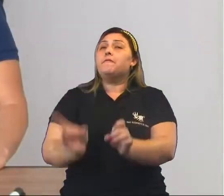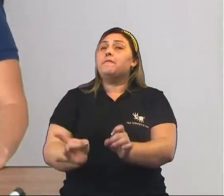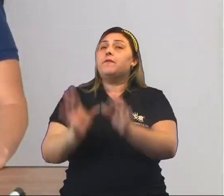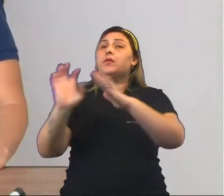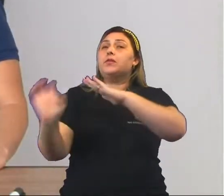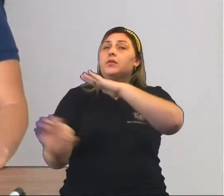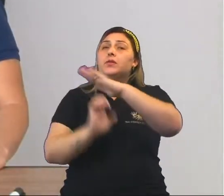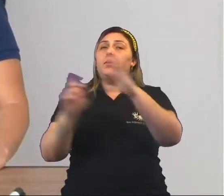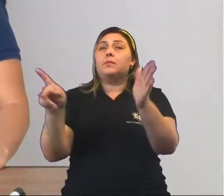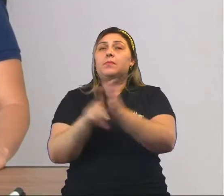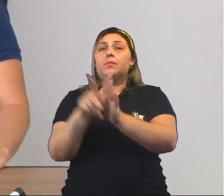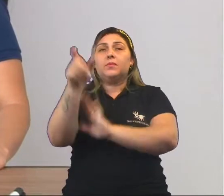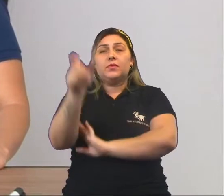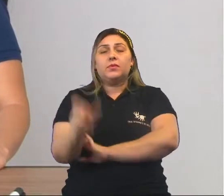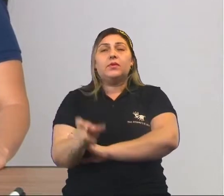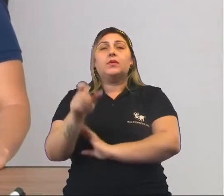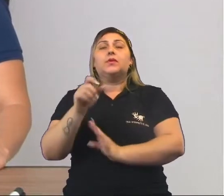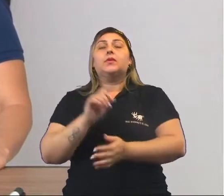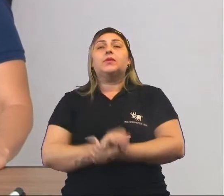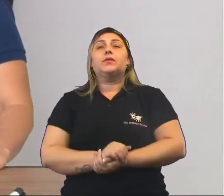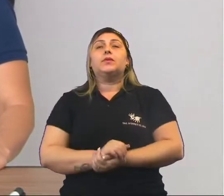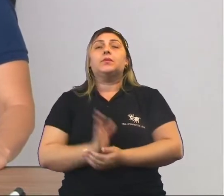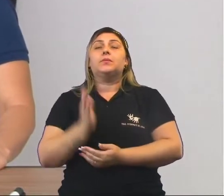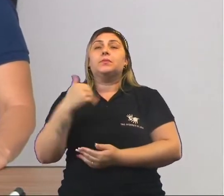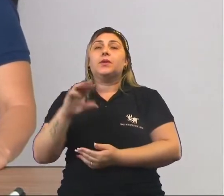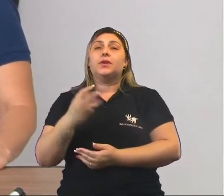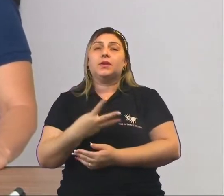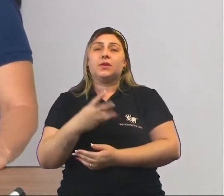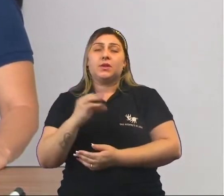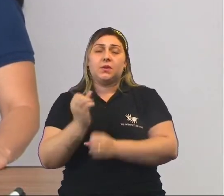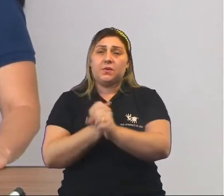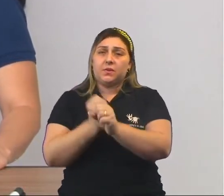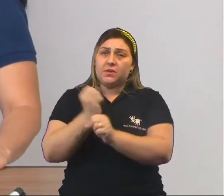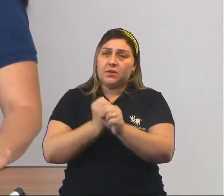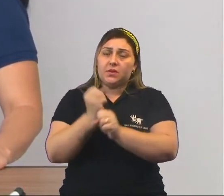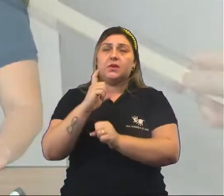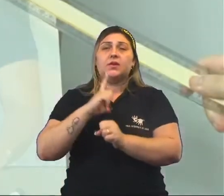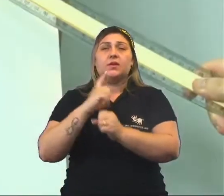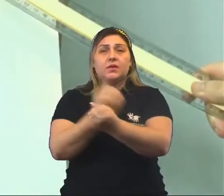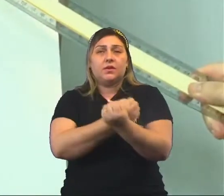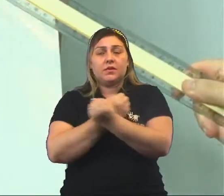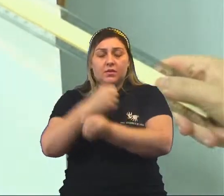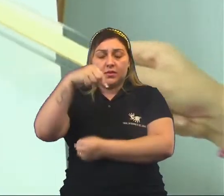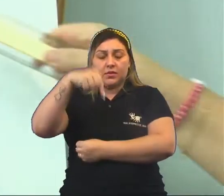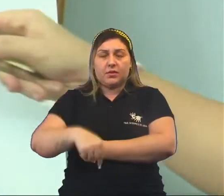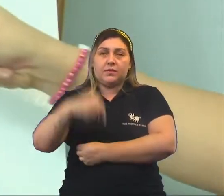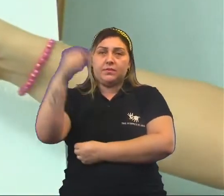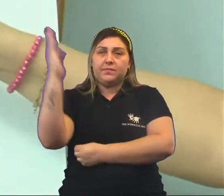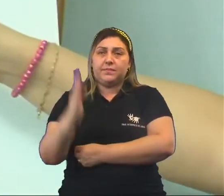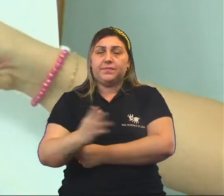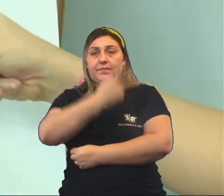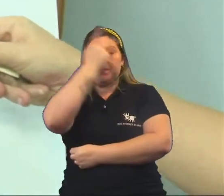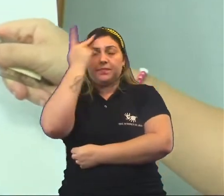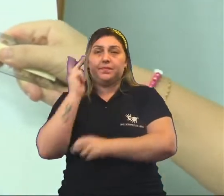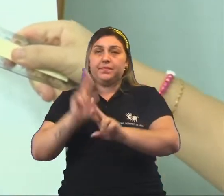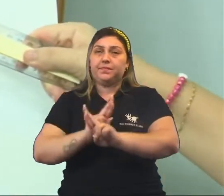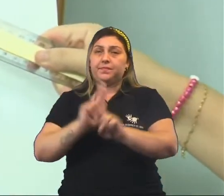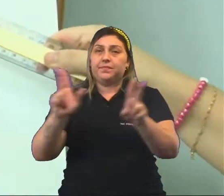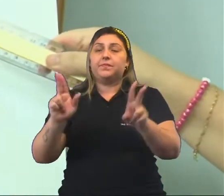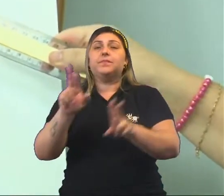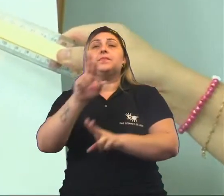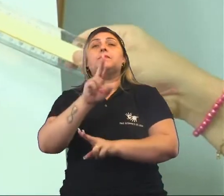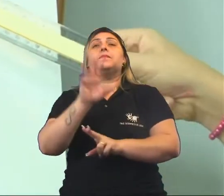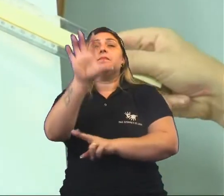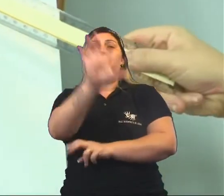Durante os mais de 300 anos em que houve escravidão no Brasil, pessoas de diferentes